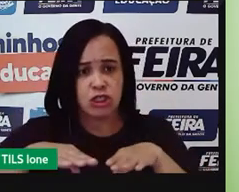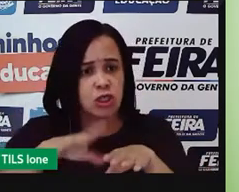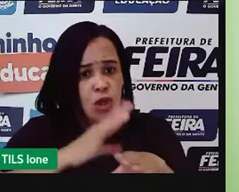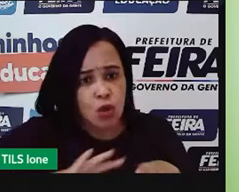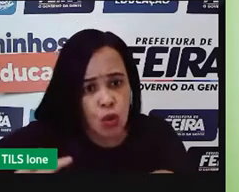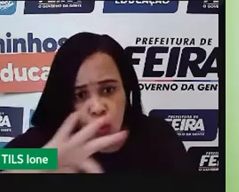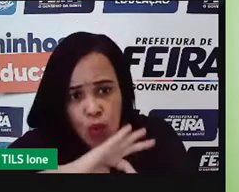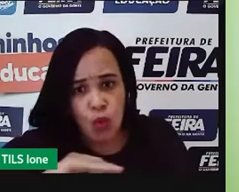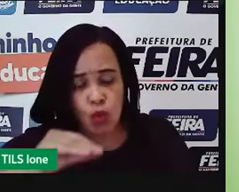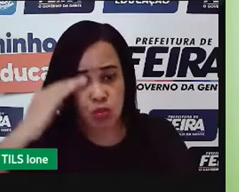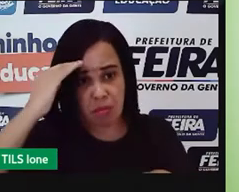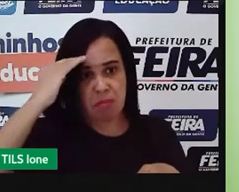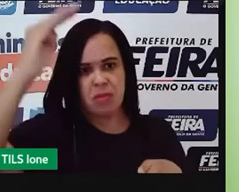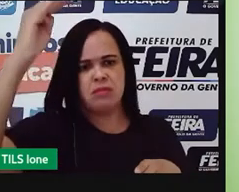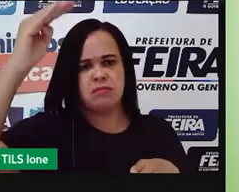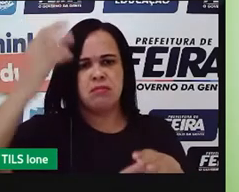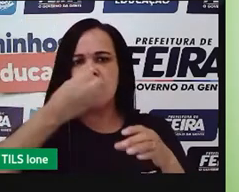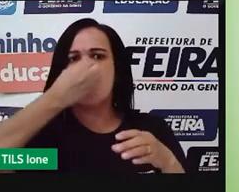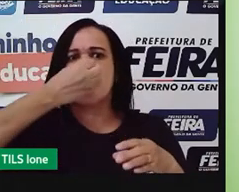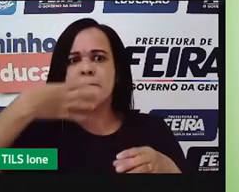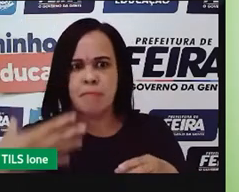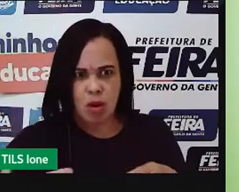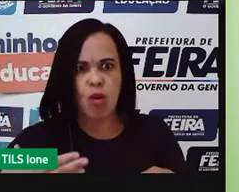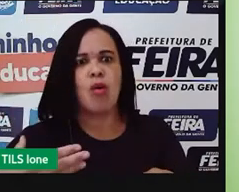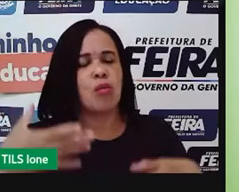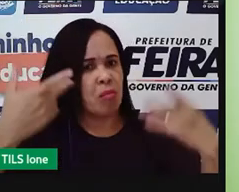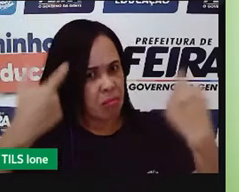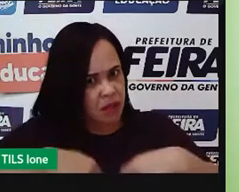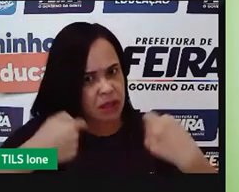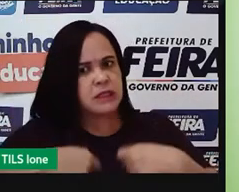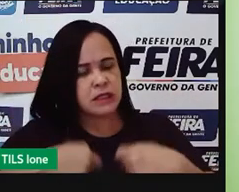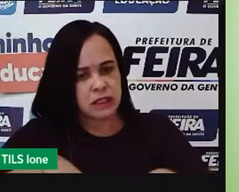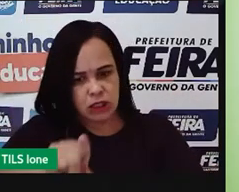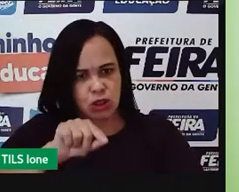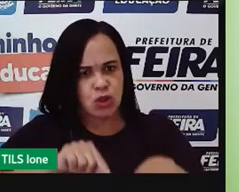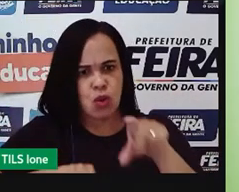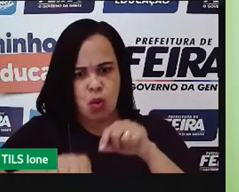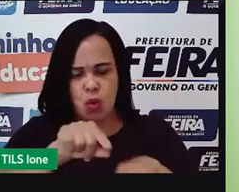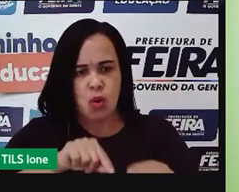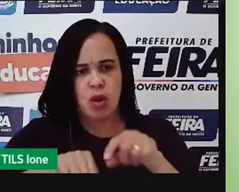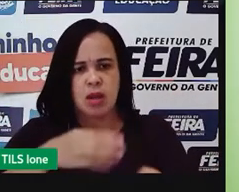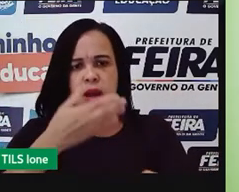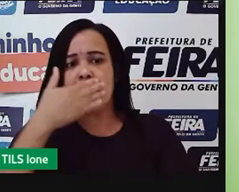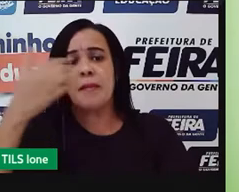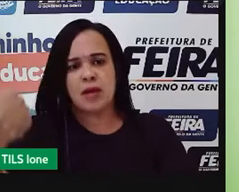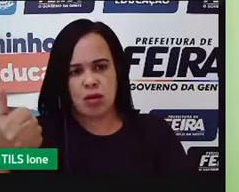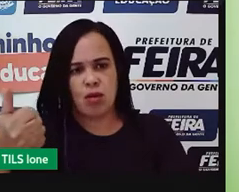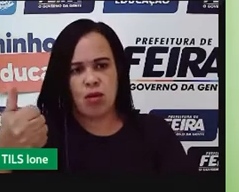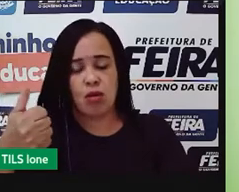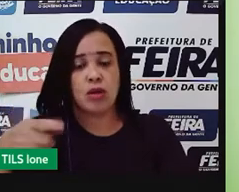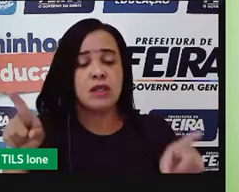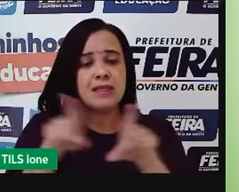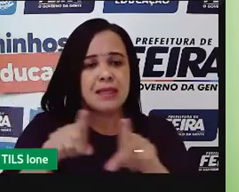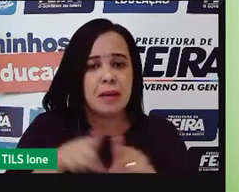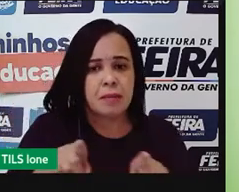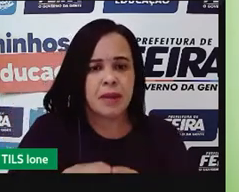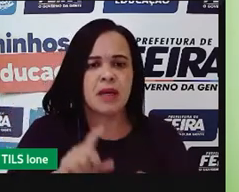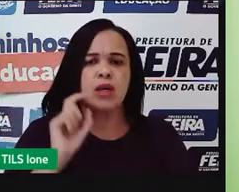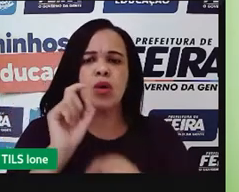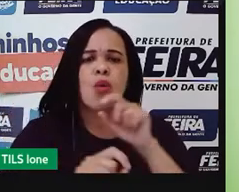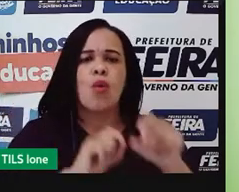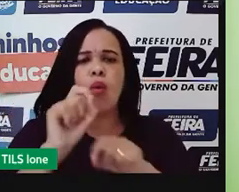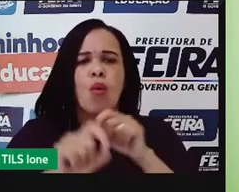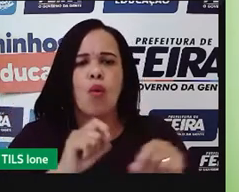Algumas delas usam muito agrotóxicos, né, outras já usam mecanismos biológicos, né, para acabar com